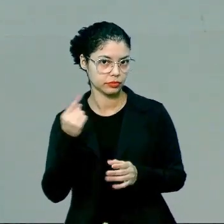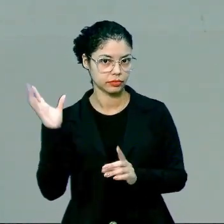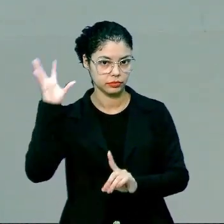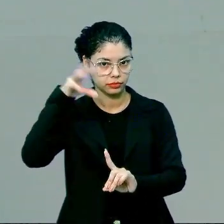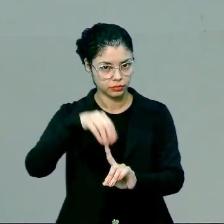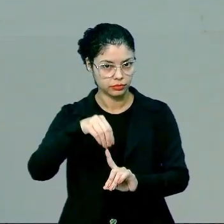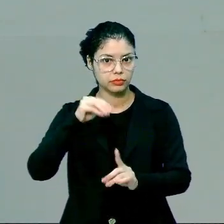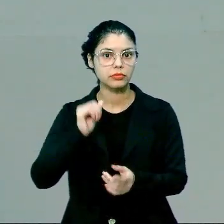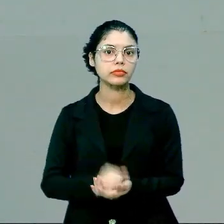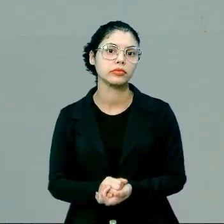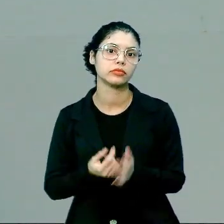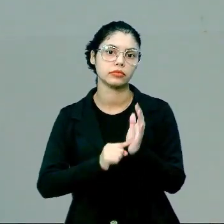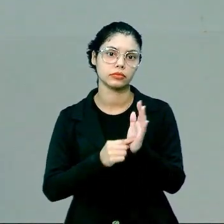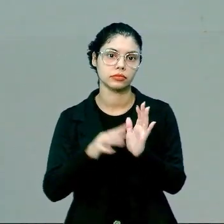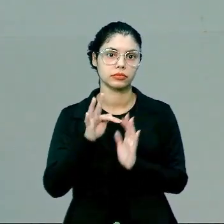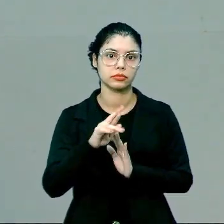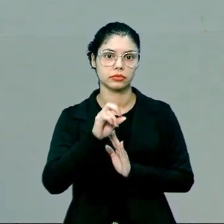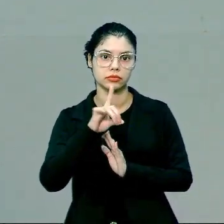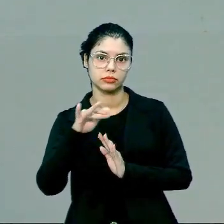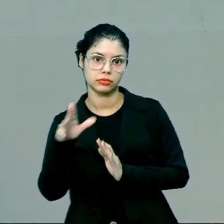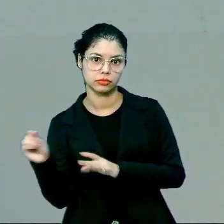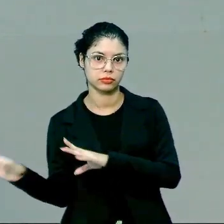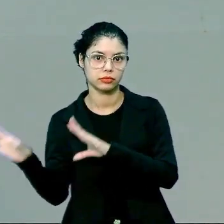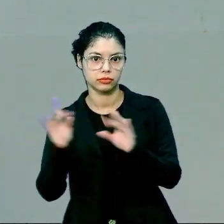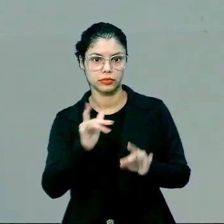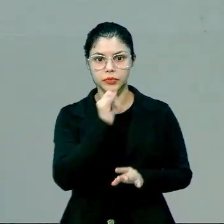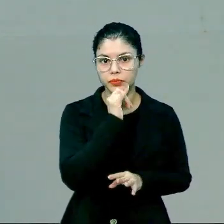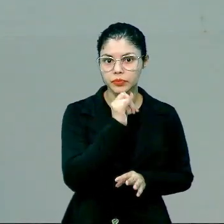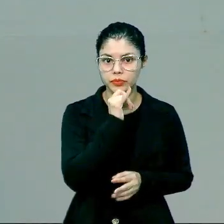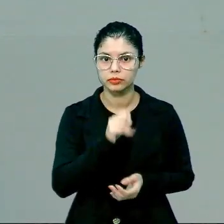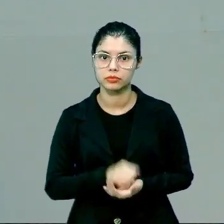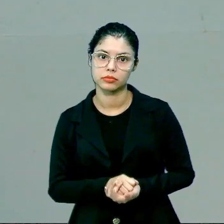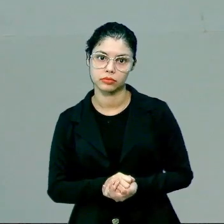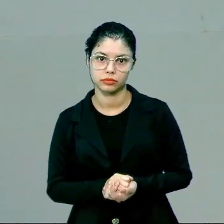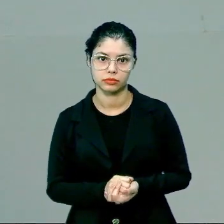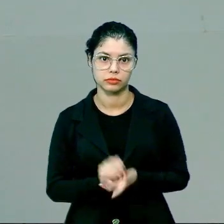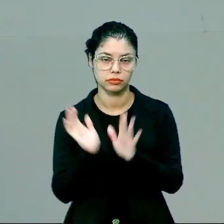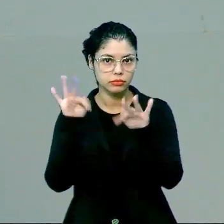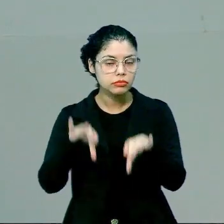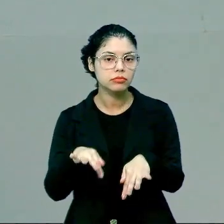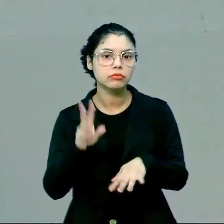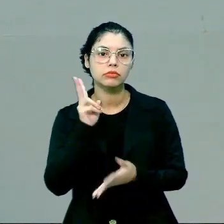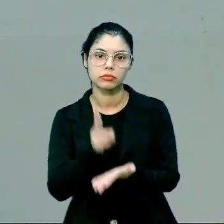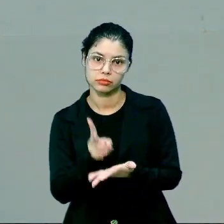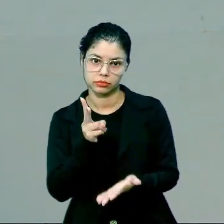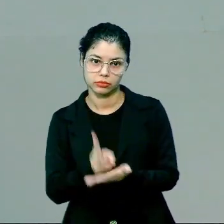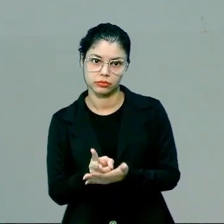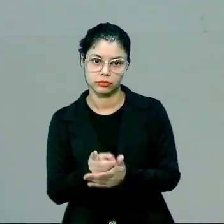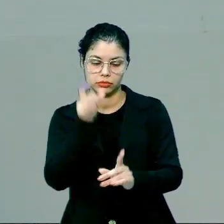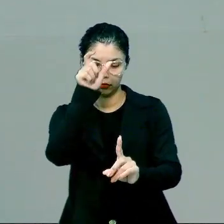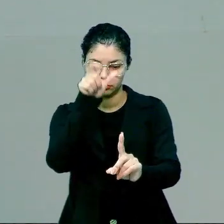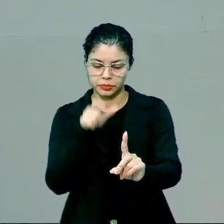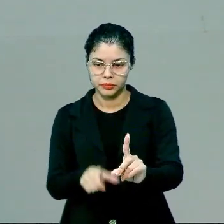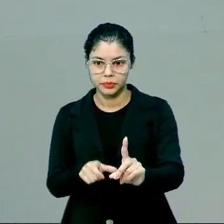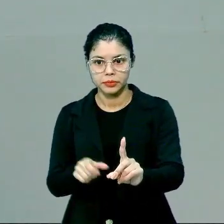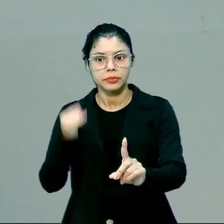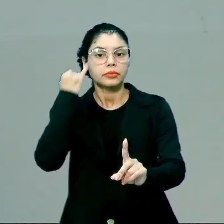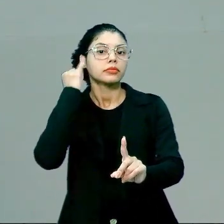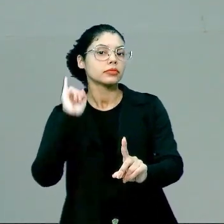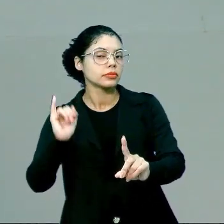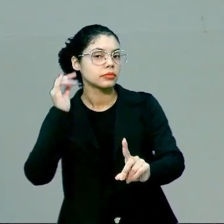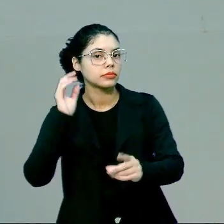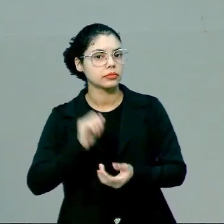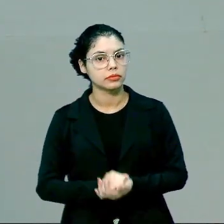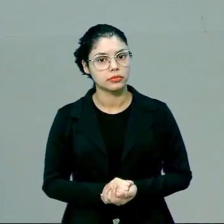central, que é o tópico frasal. Ele traz os exemplos e ele conclui, sempre fazendo uma referência à ideia